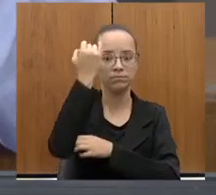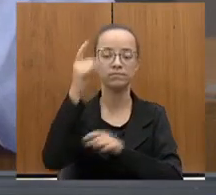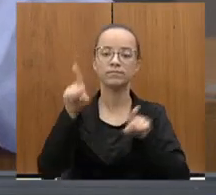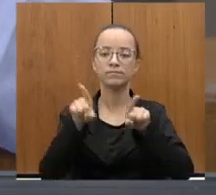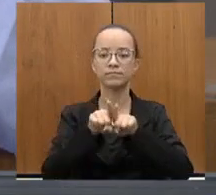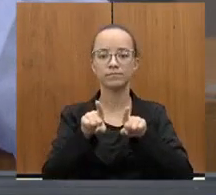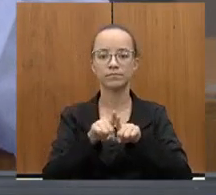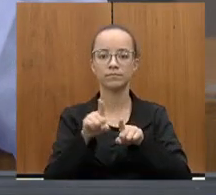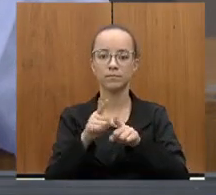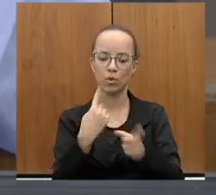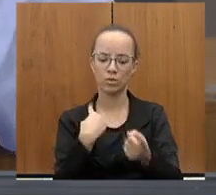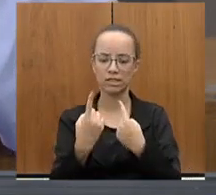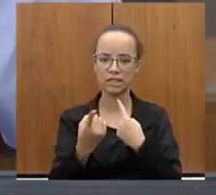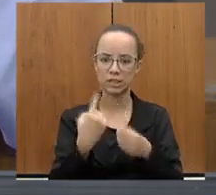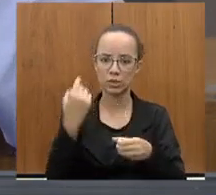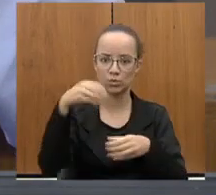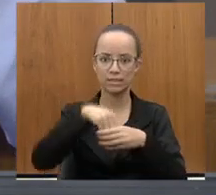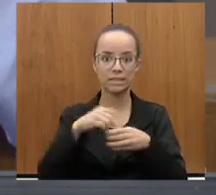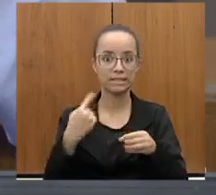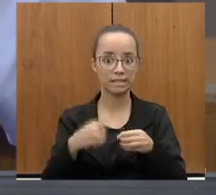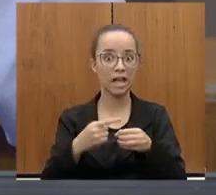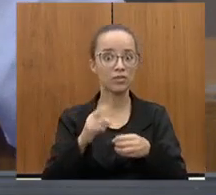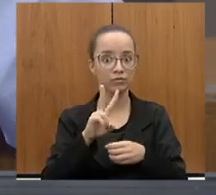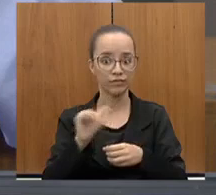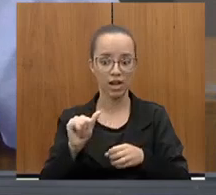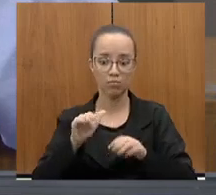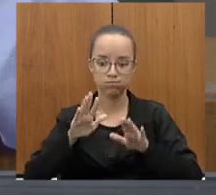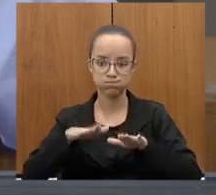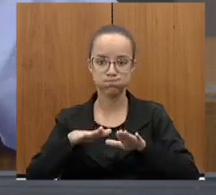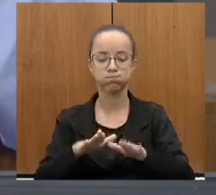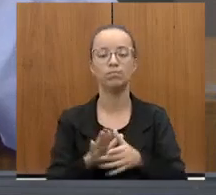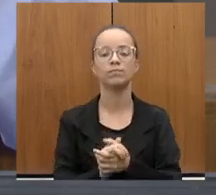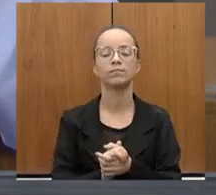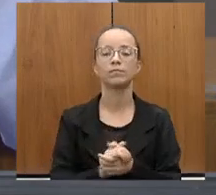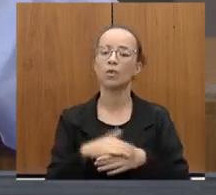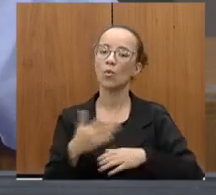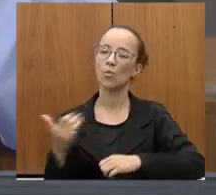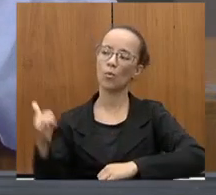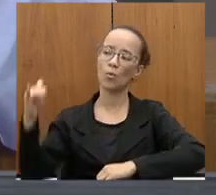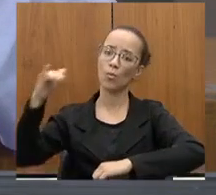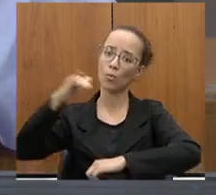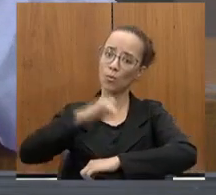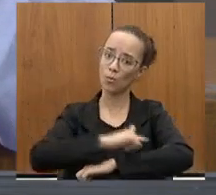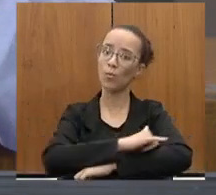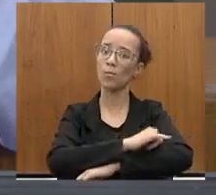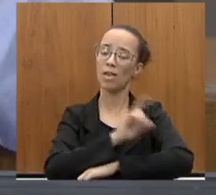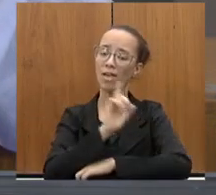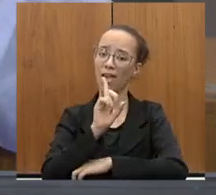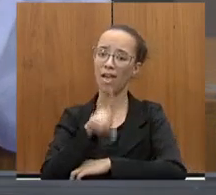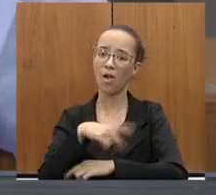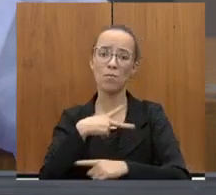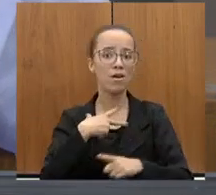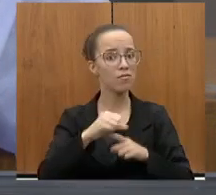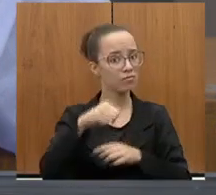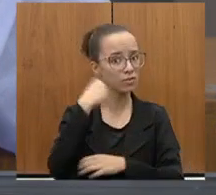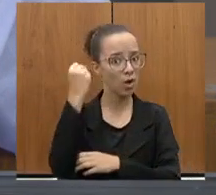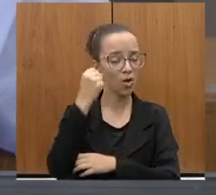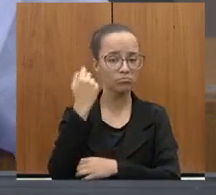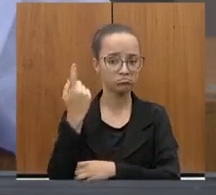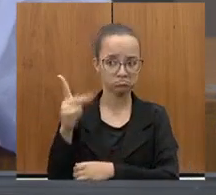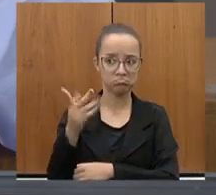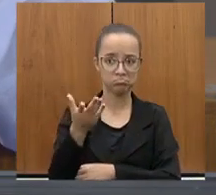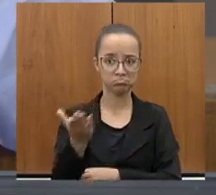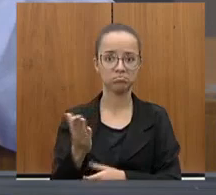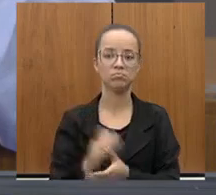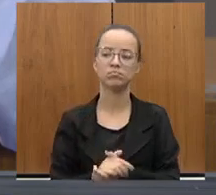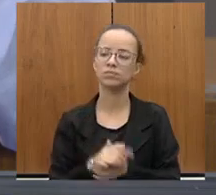o trânsito ali na cidade. Bom, o aeroporto, acho que é uma vitória sua de ter